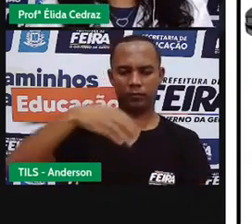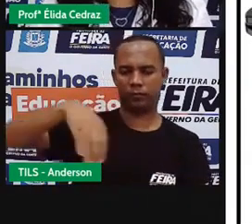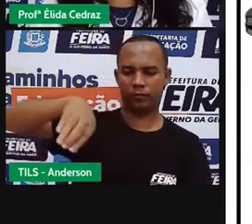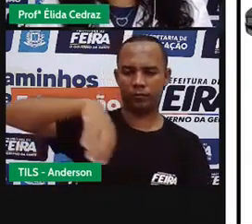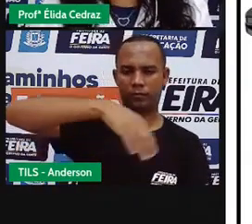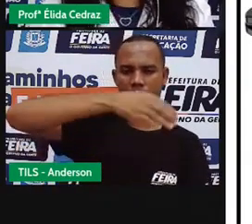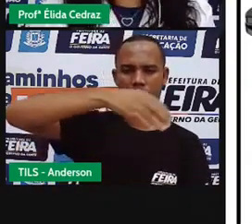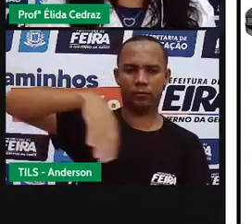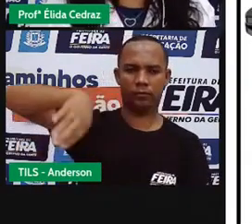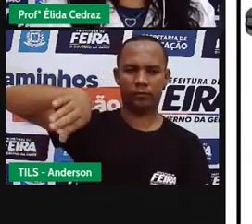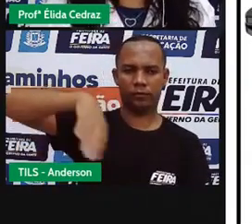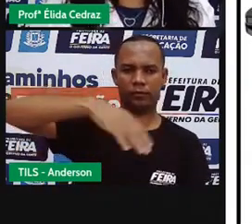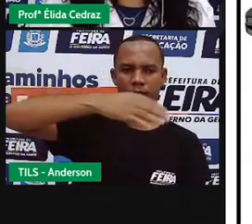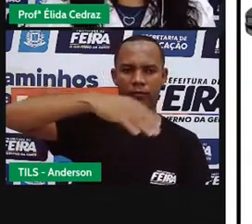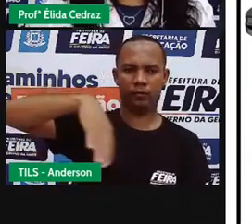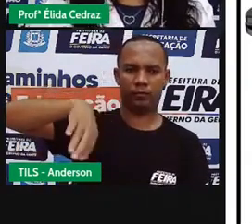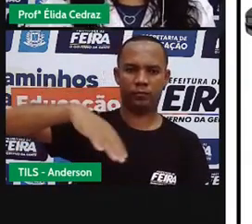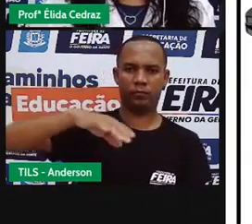Um regador.